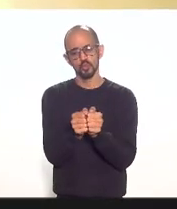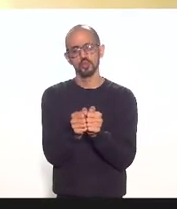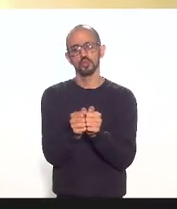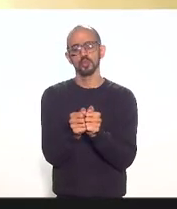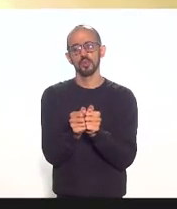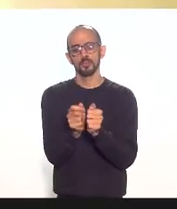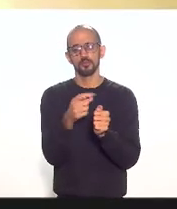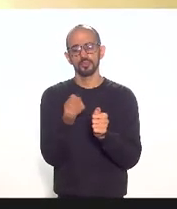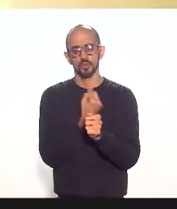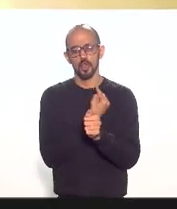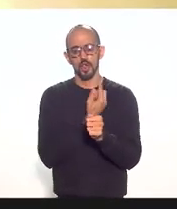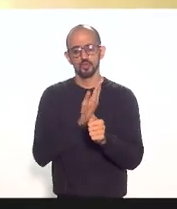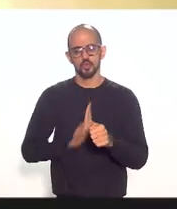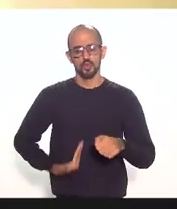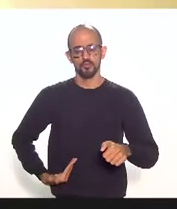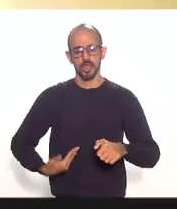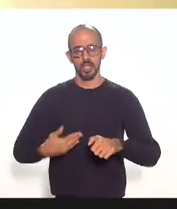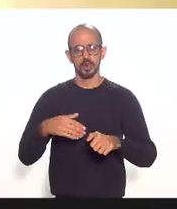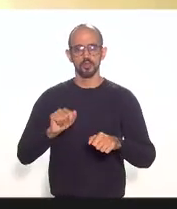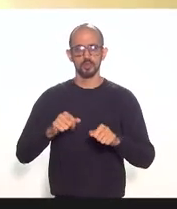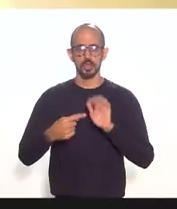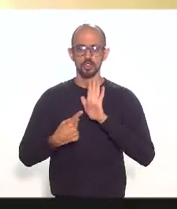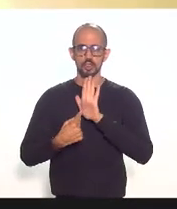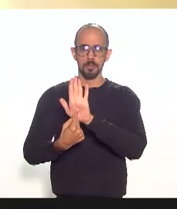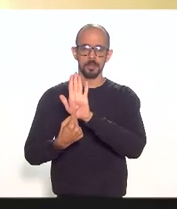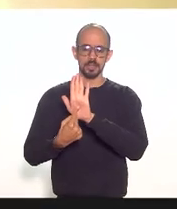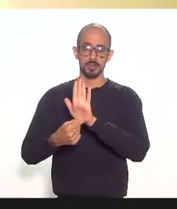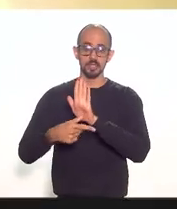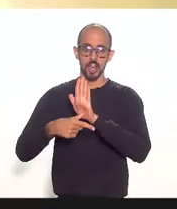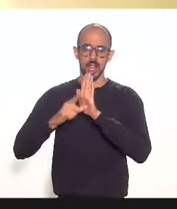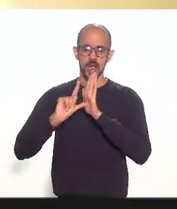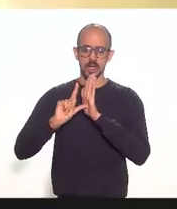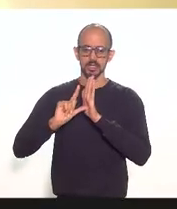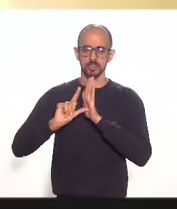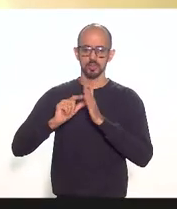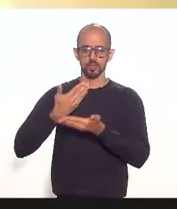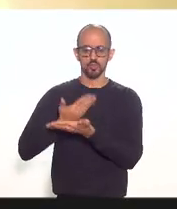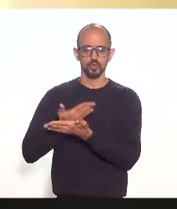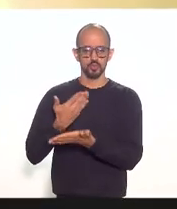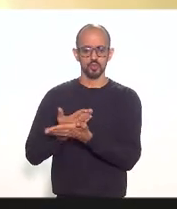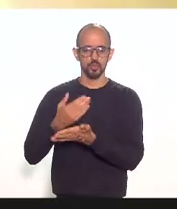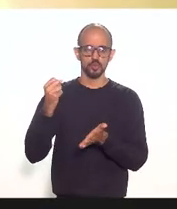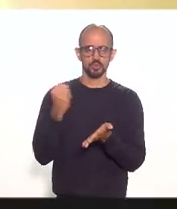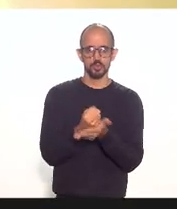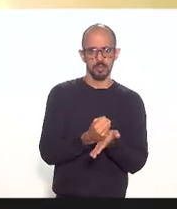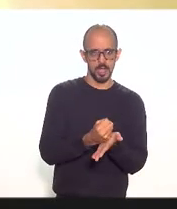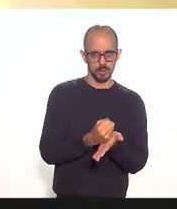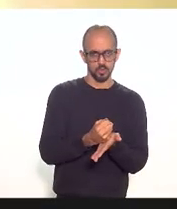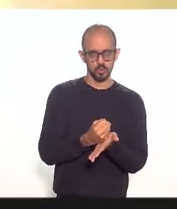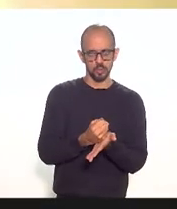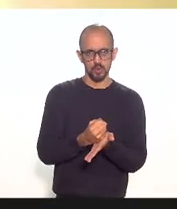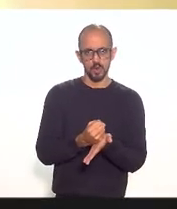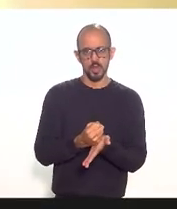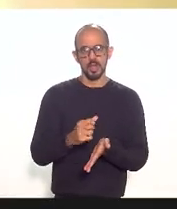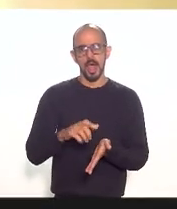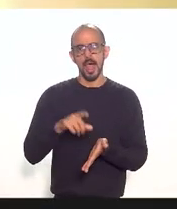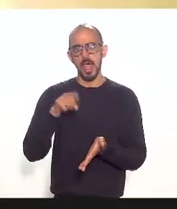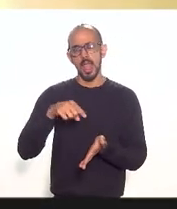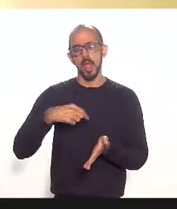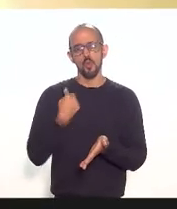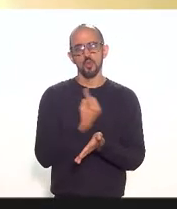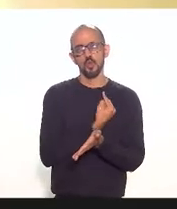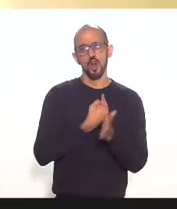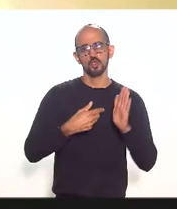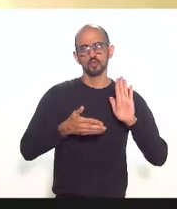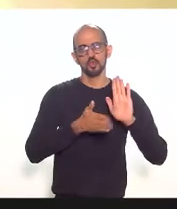governo para que a gente apresente antes da votação o estudo de impacto acho que esse tem que ser o nosso compromisso e com isso a gente consegue